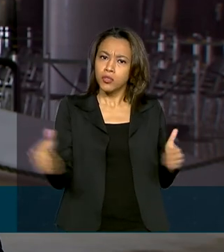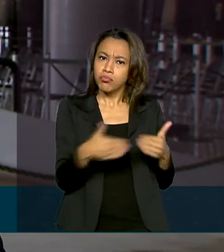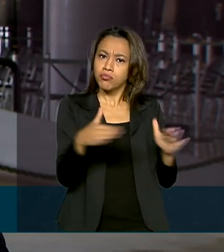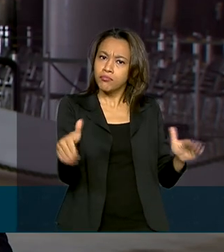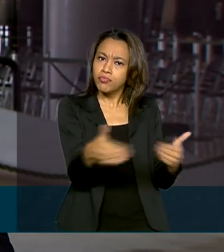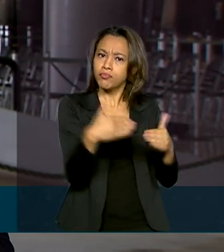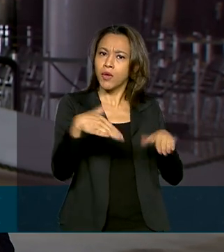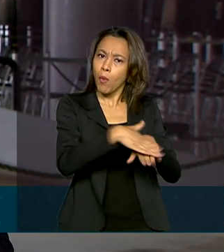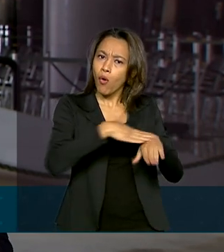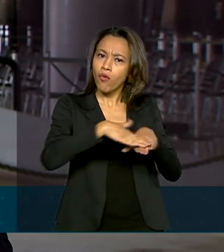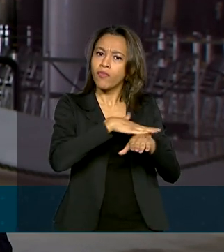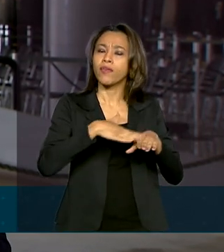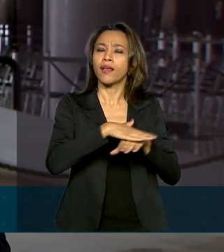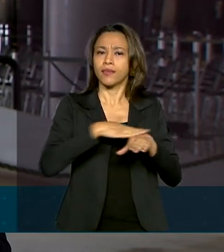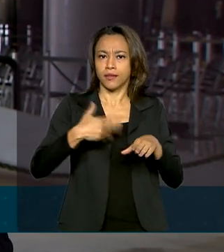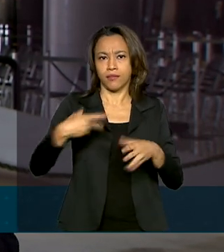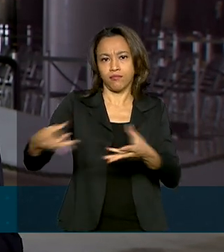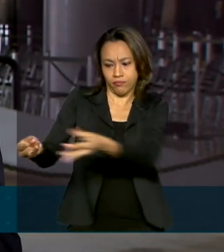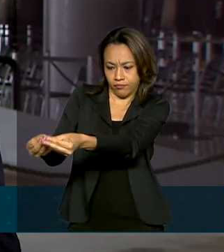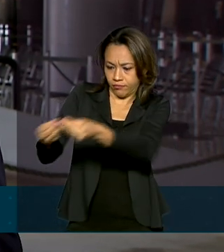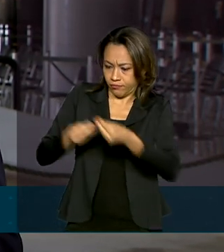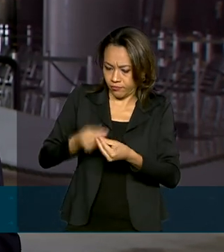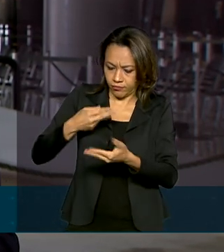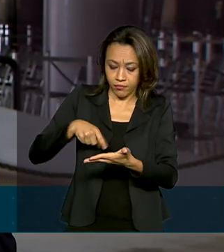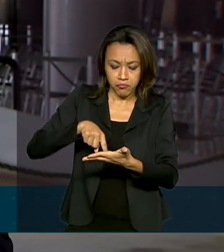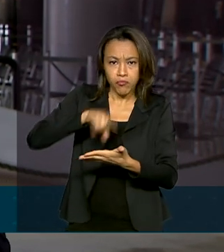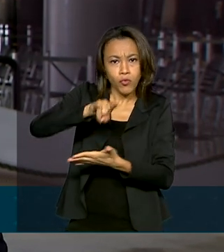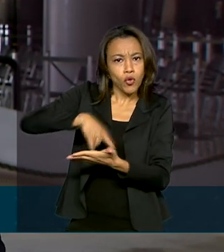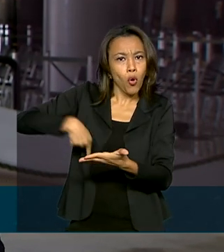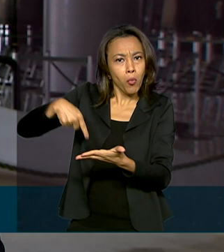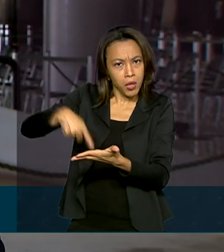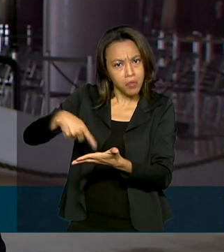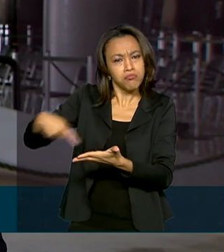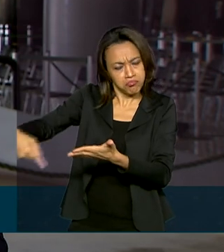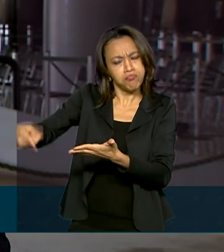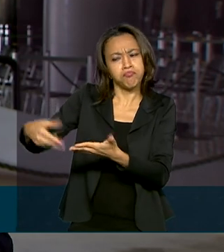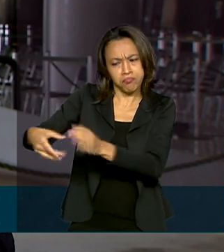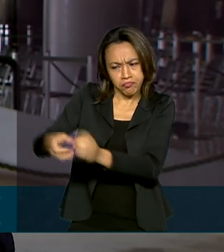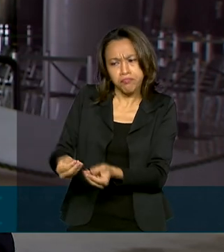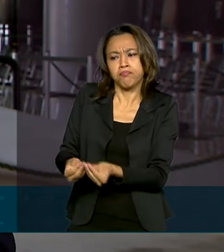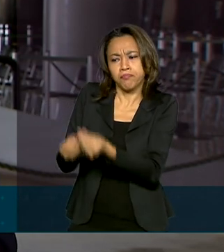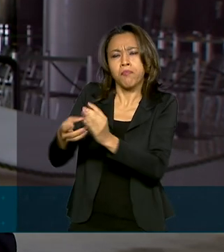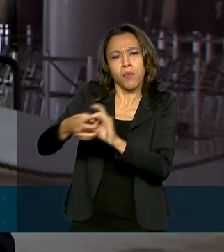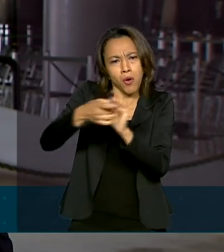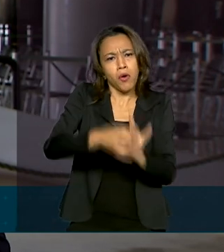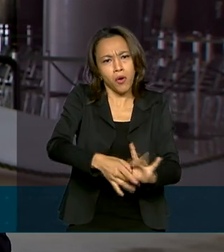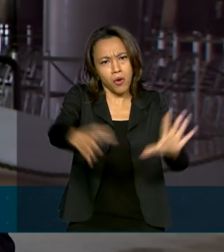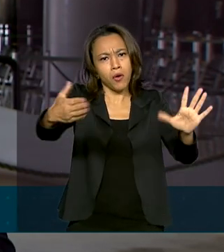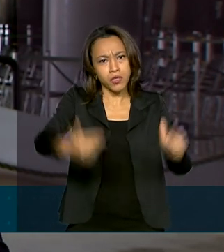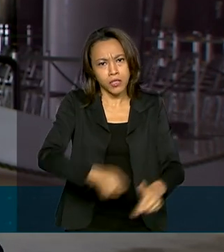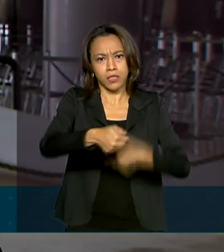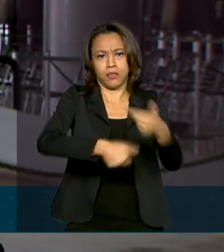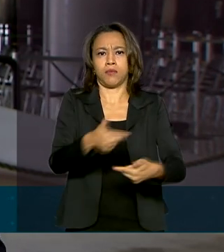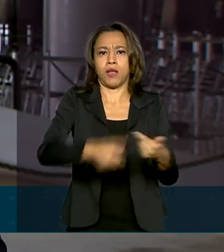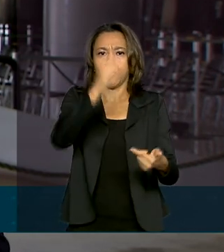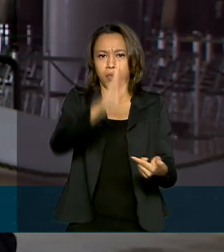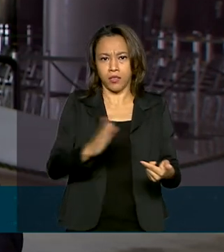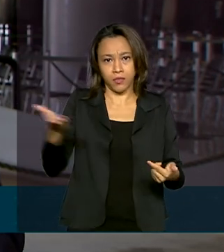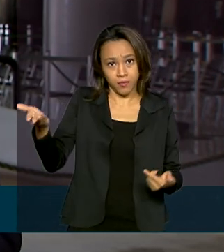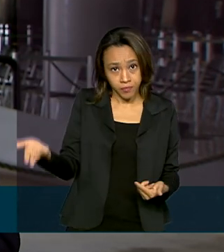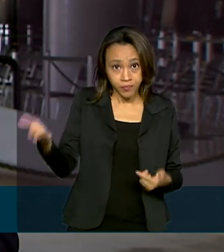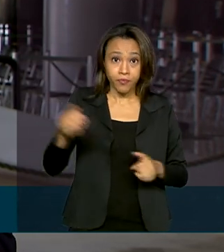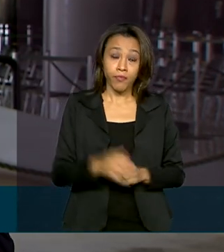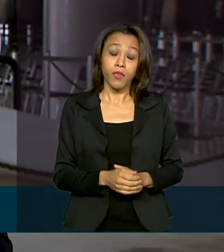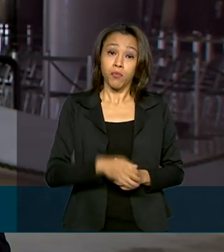apresentam a chamada carta credencial, que é um documento que formaliza o novo cargo. Ao receber o documento, o presidente da república